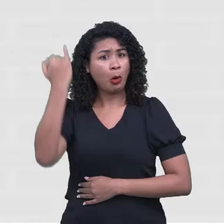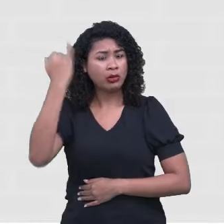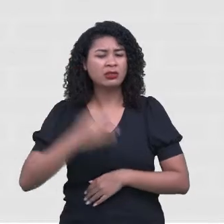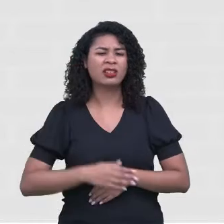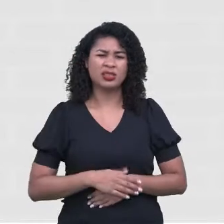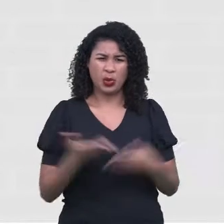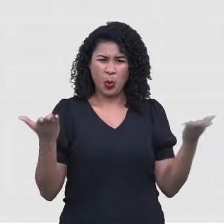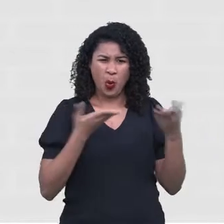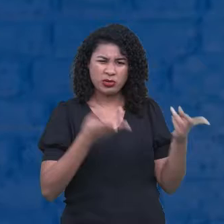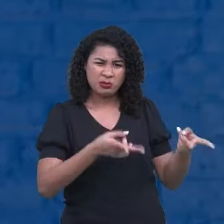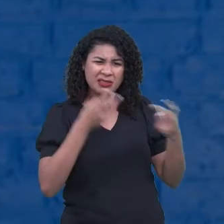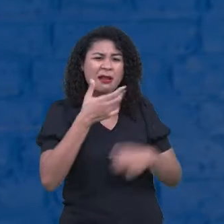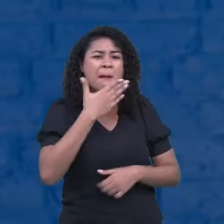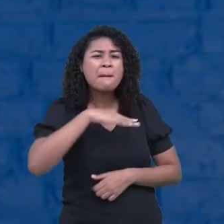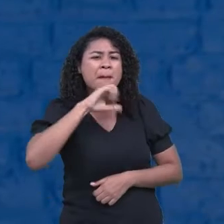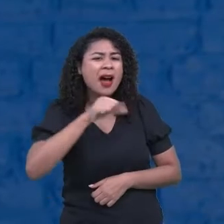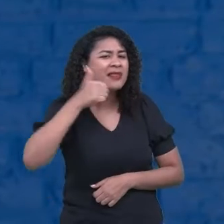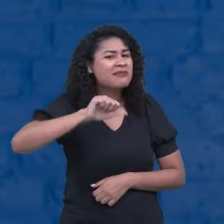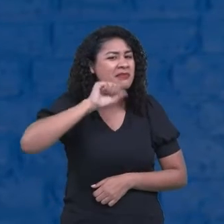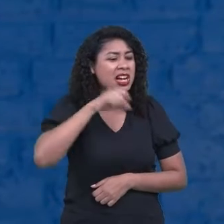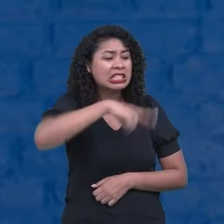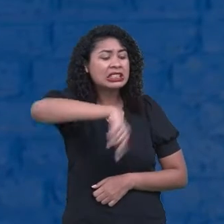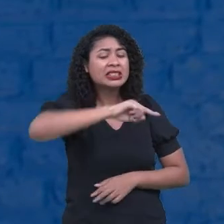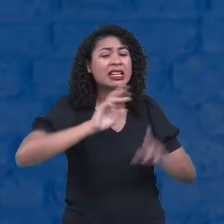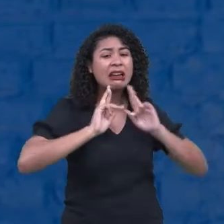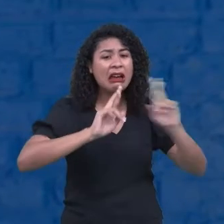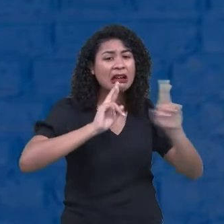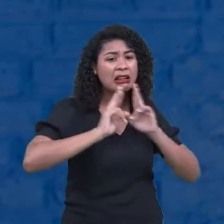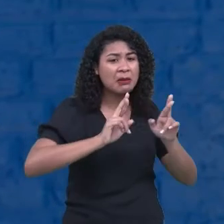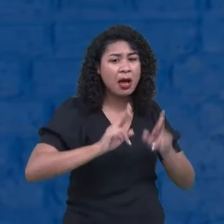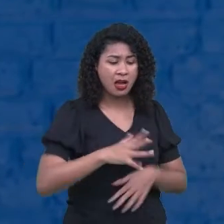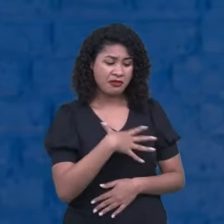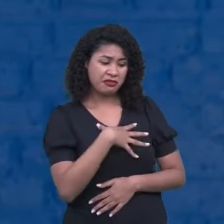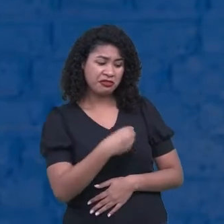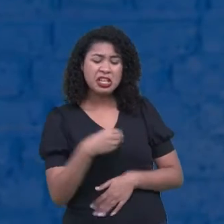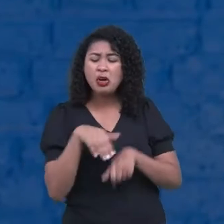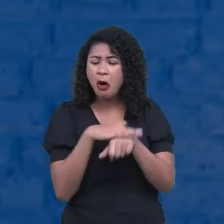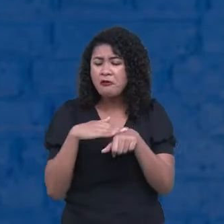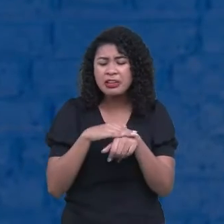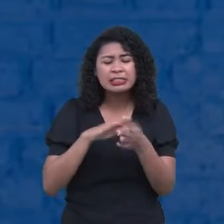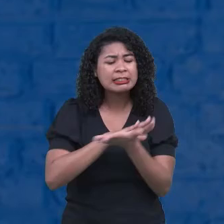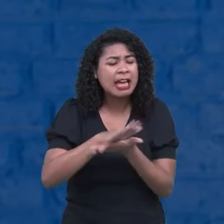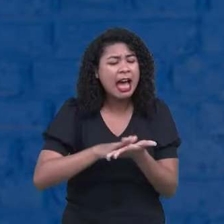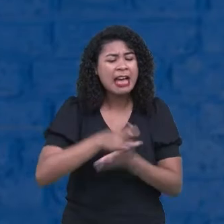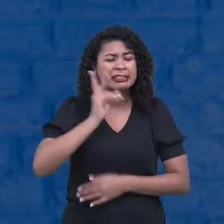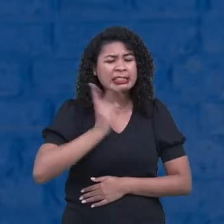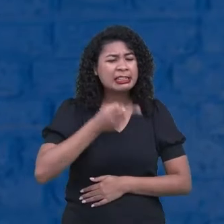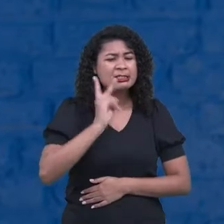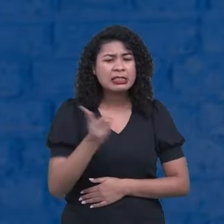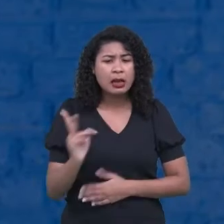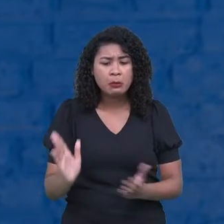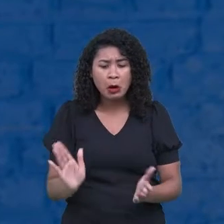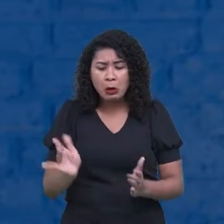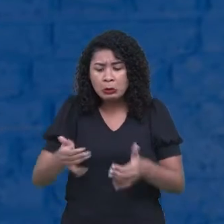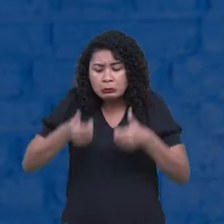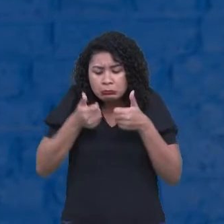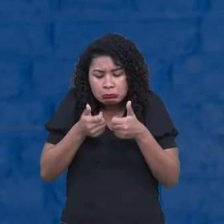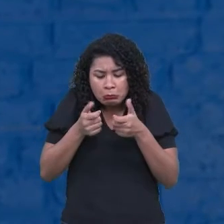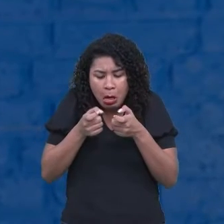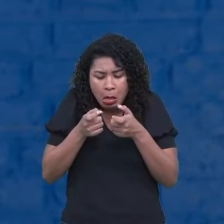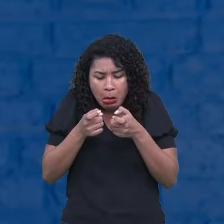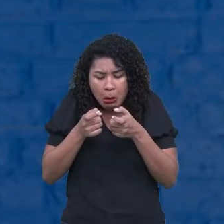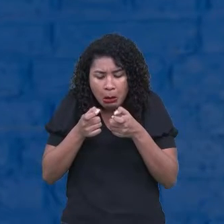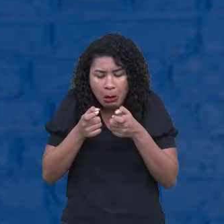conversam. Que eles vivem olhando para o celular. Às vezes, tem família que estão na mesma casa, no